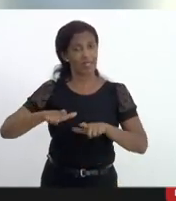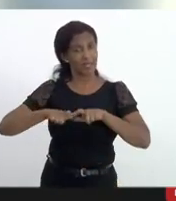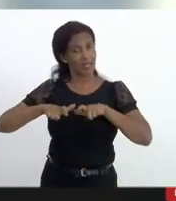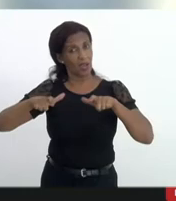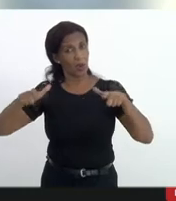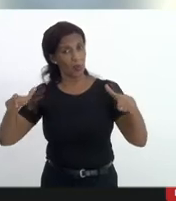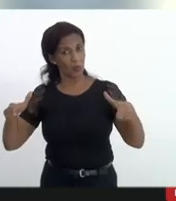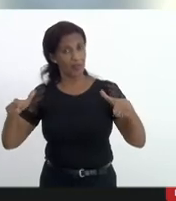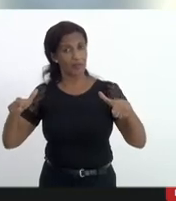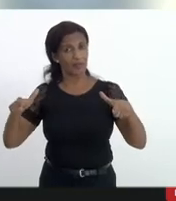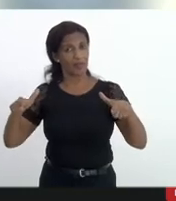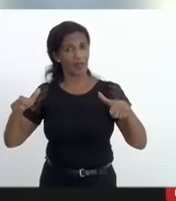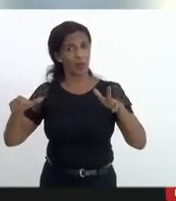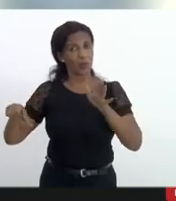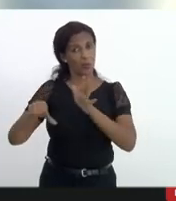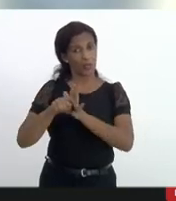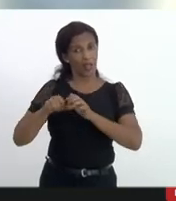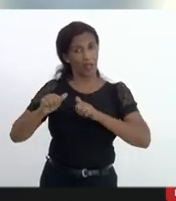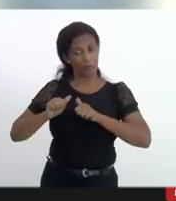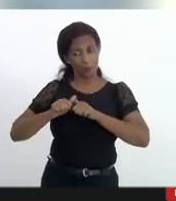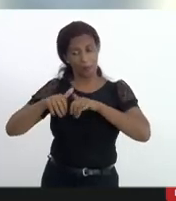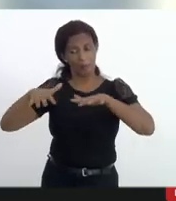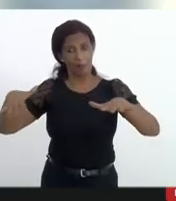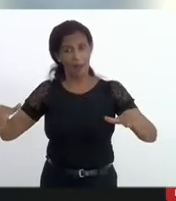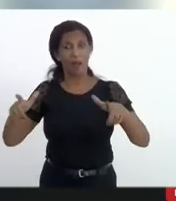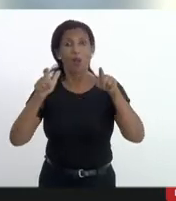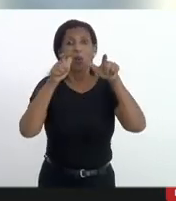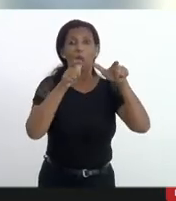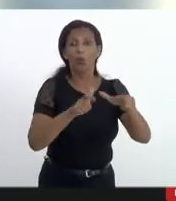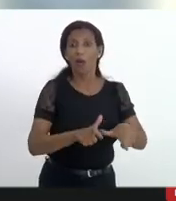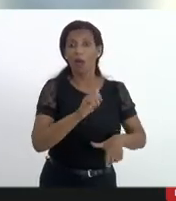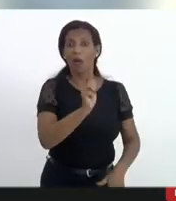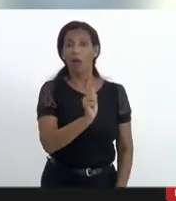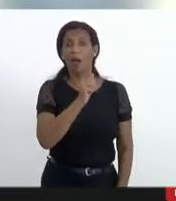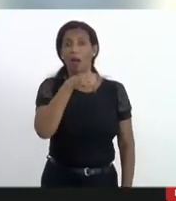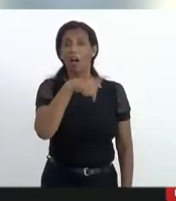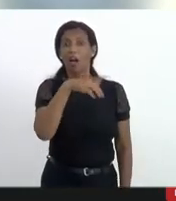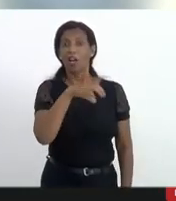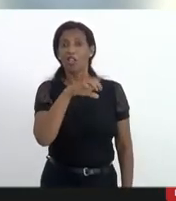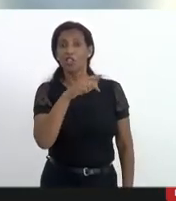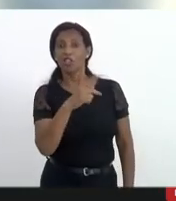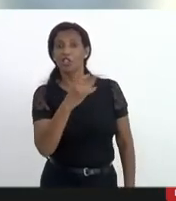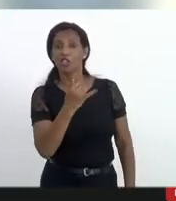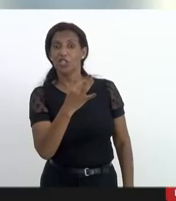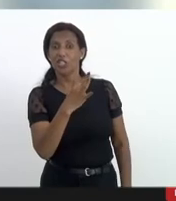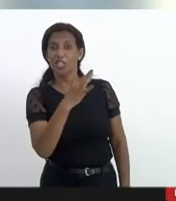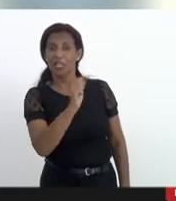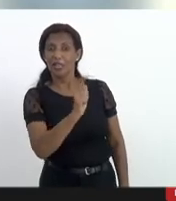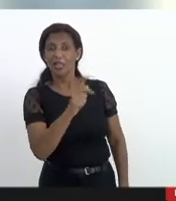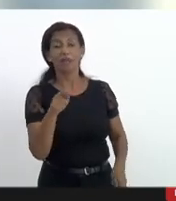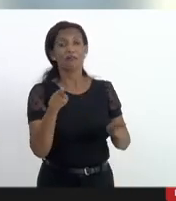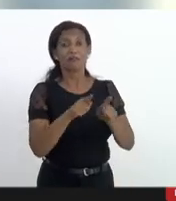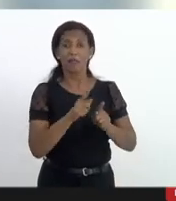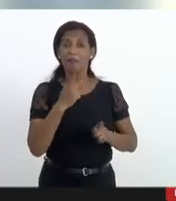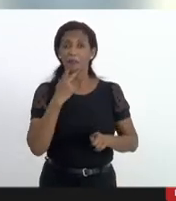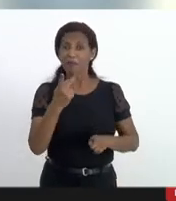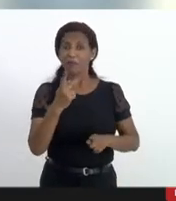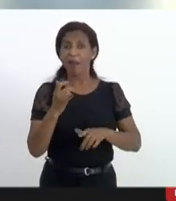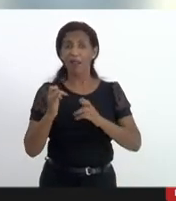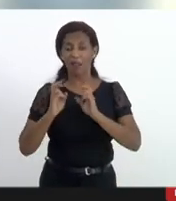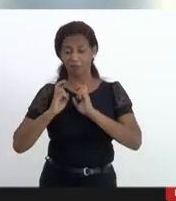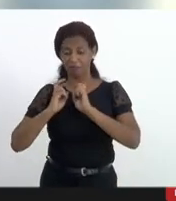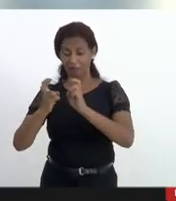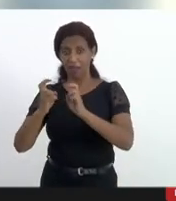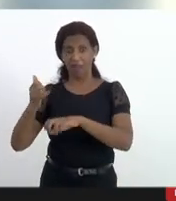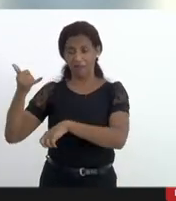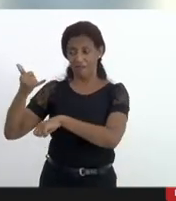da área de atuação do tráfico moradores de Anchieta e Ricardo de Albuquerque hoje falam que tem trilho de trem na sua porta